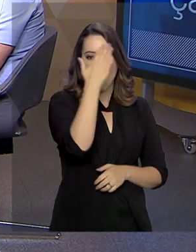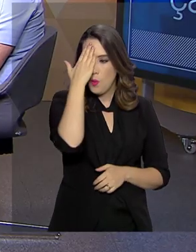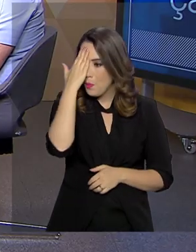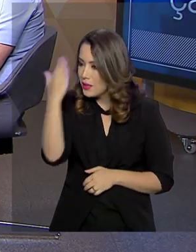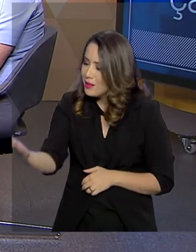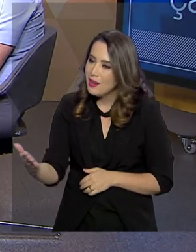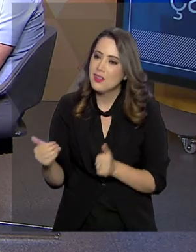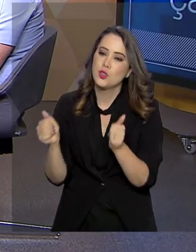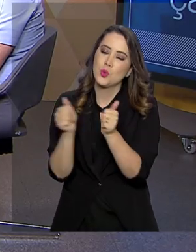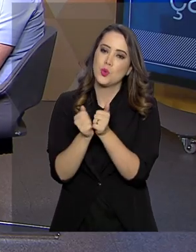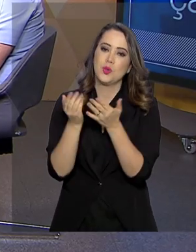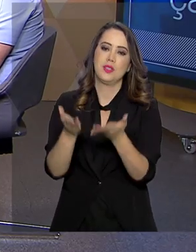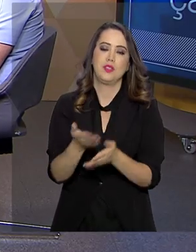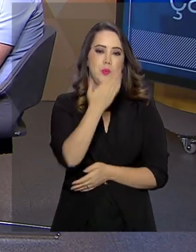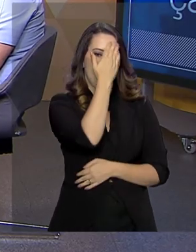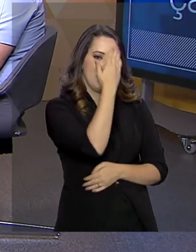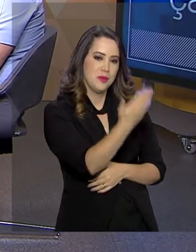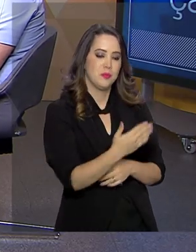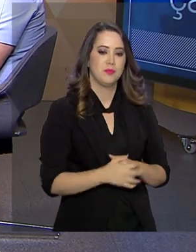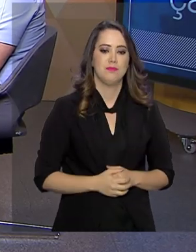pela participação aqui conosco também. Paulo.